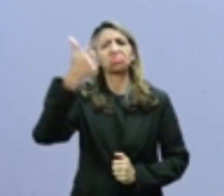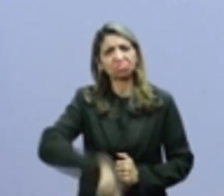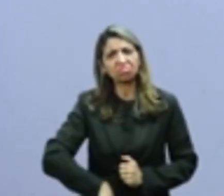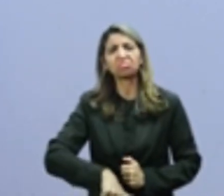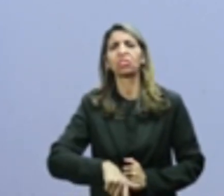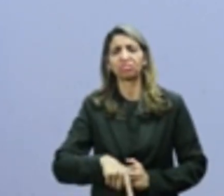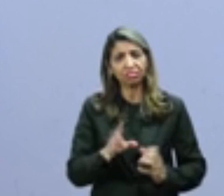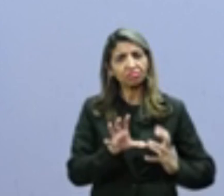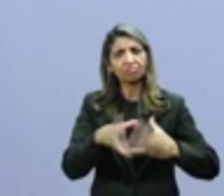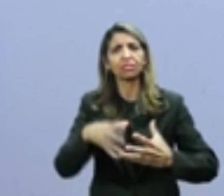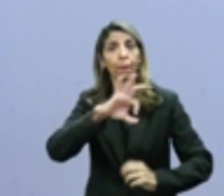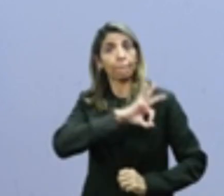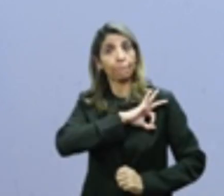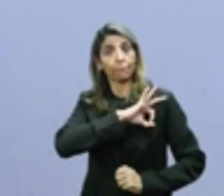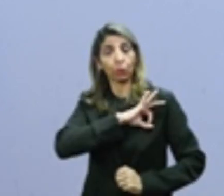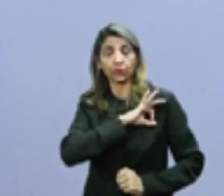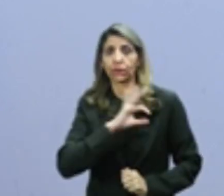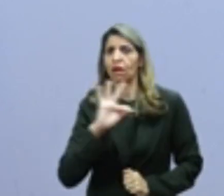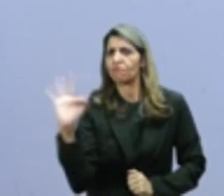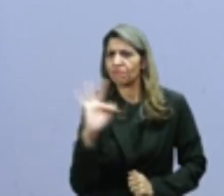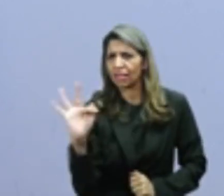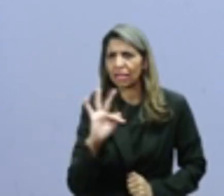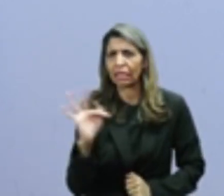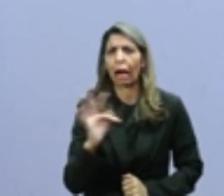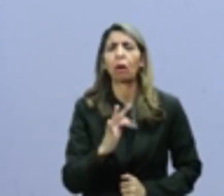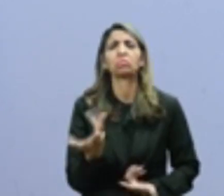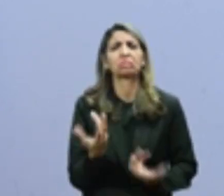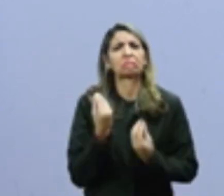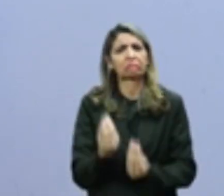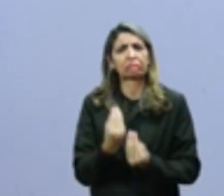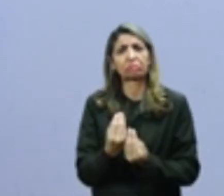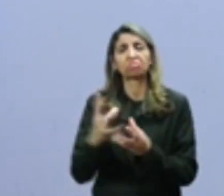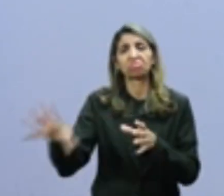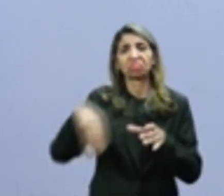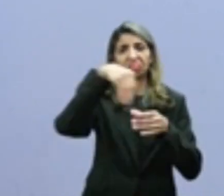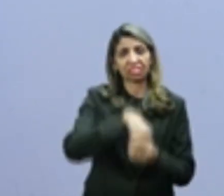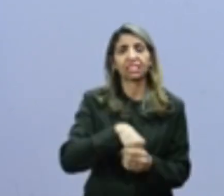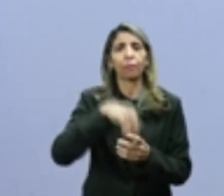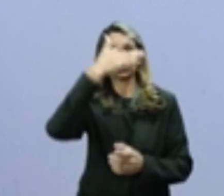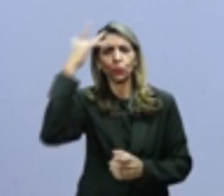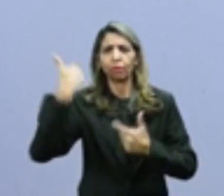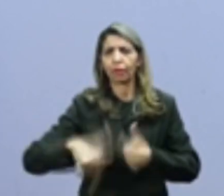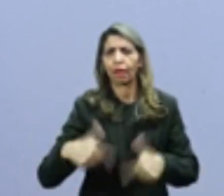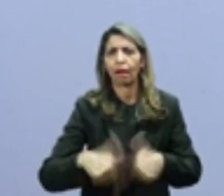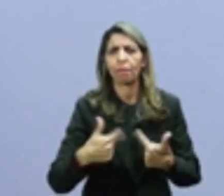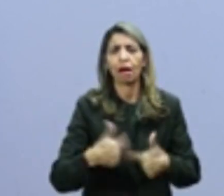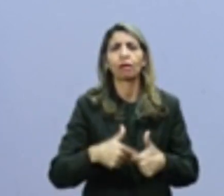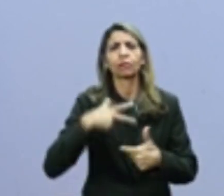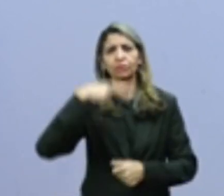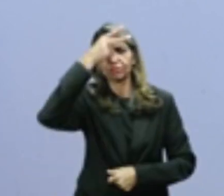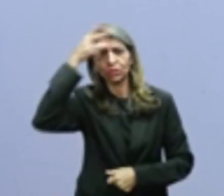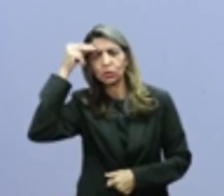da Polícia Federal envolvendo funcionários públicos, envolvendo a gestão,